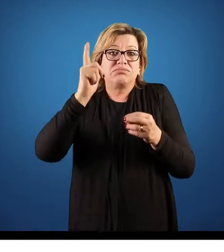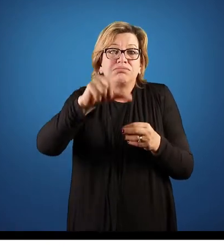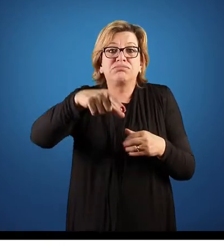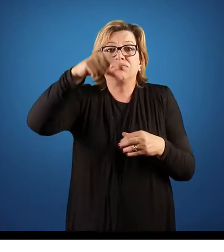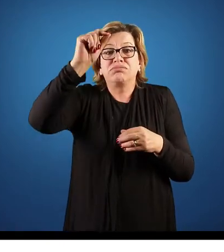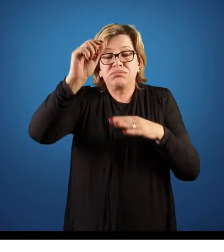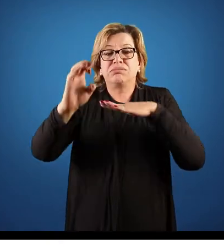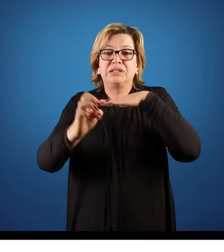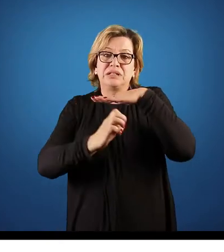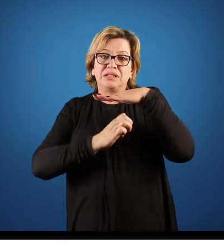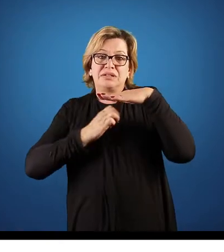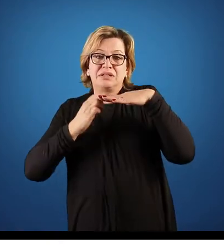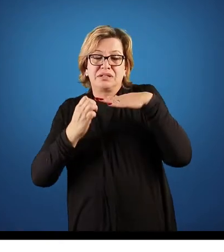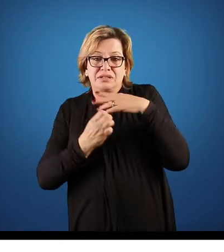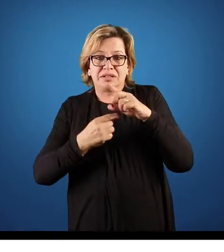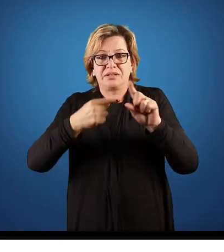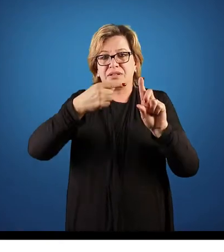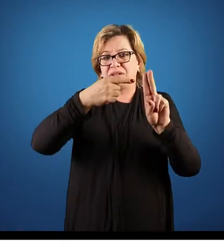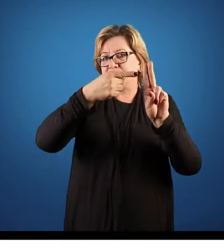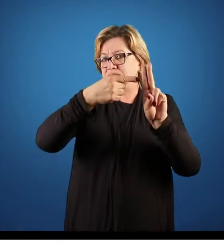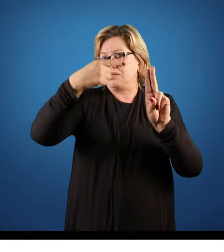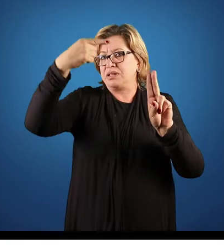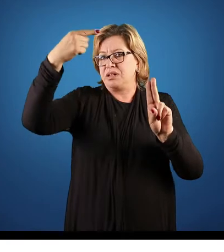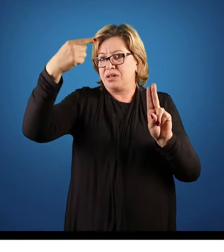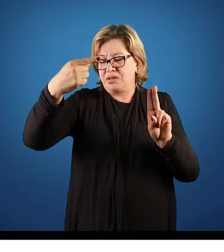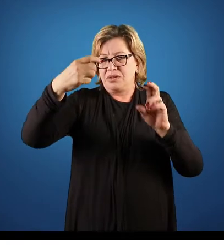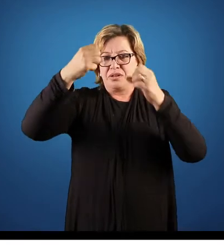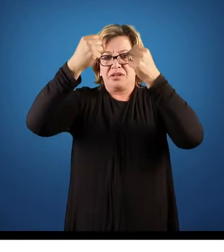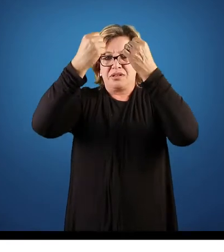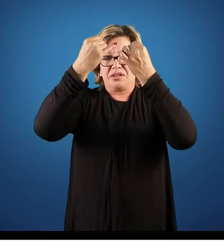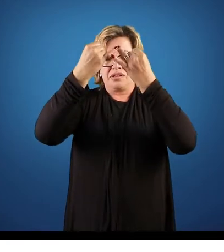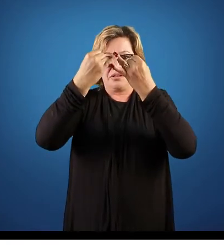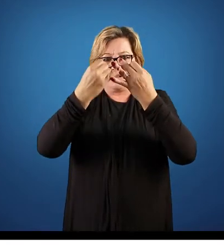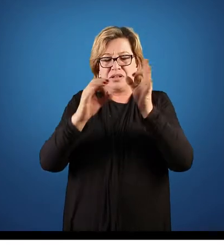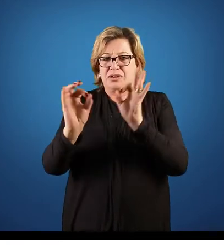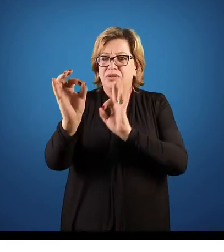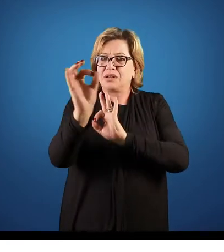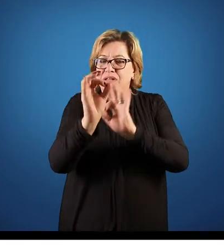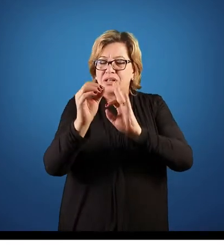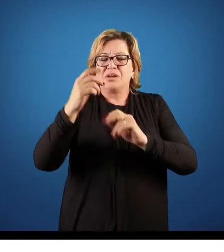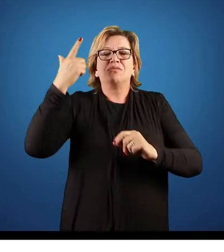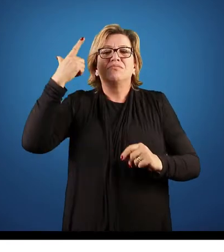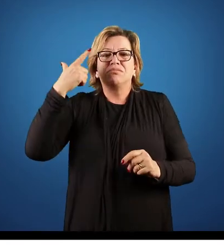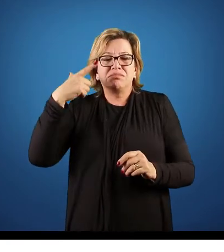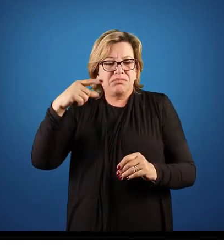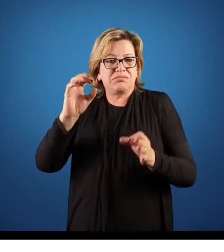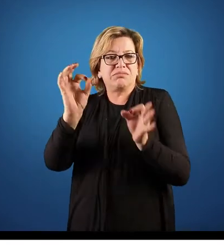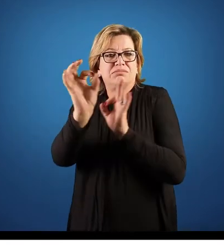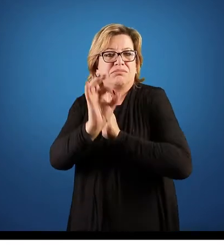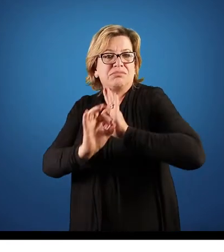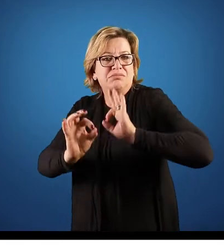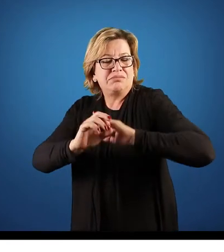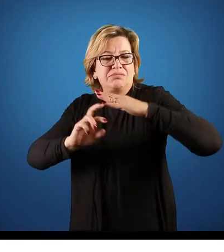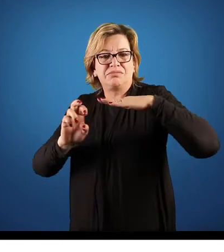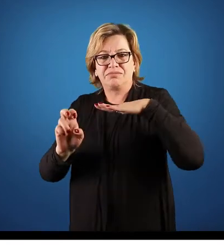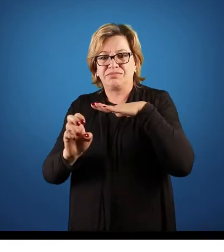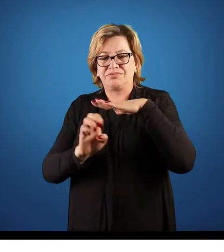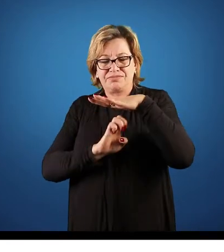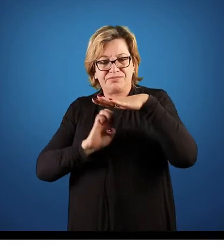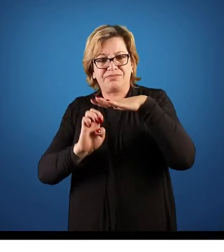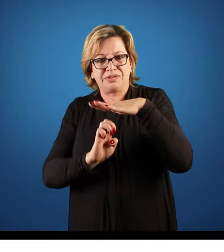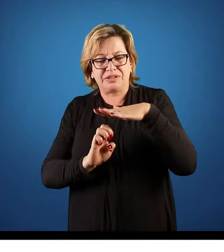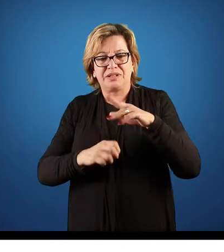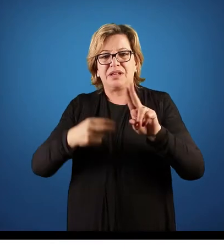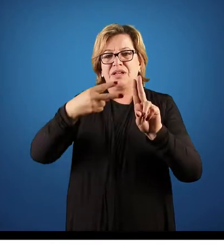A unidade um, nós estaremos trabalhando com a organização e a reorganização das organizações. A unidade